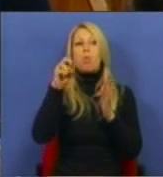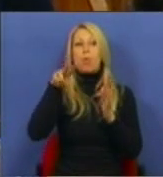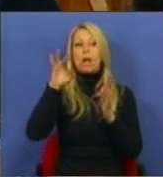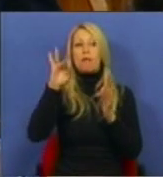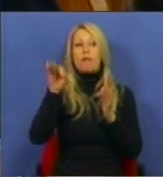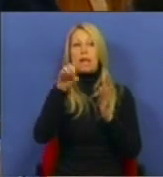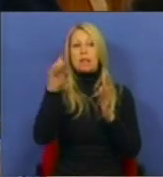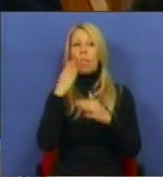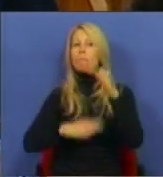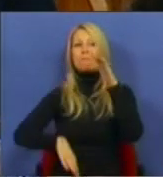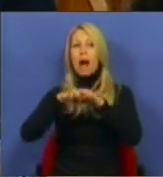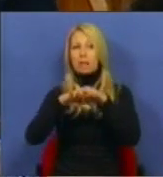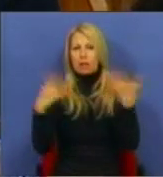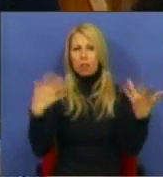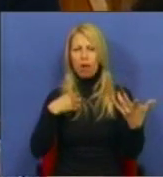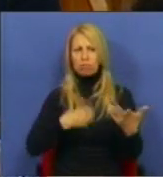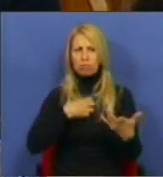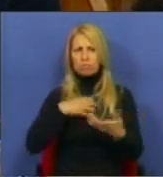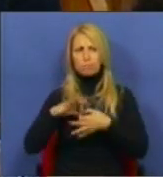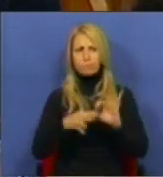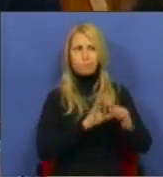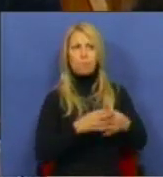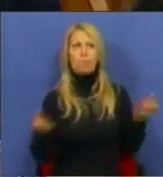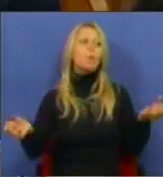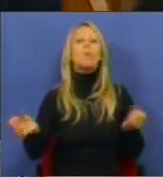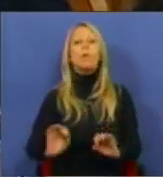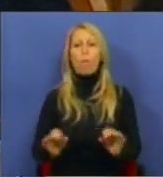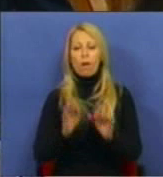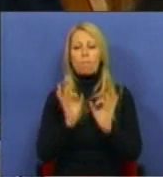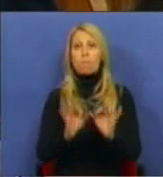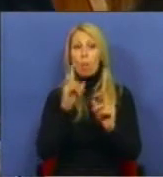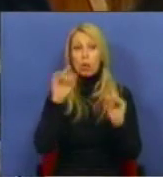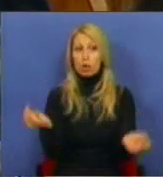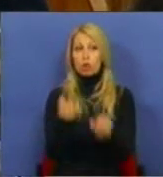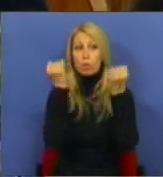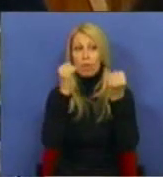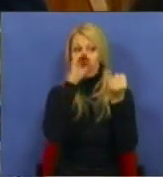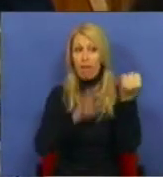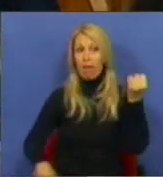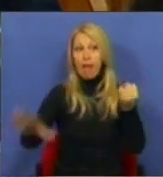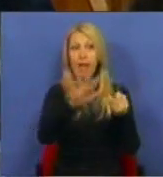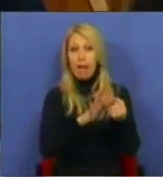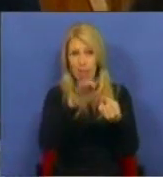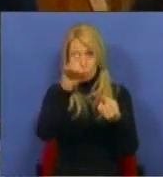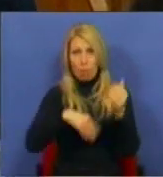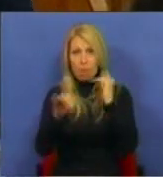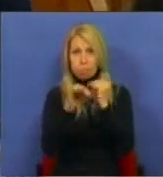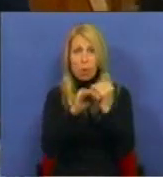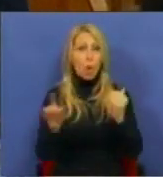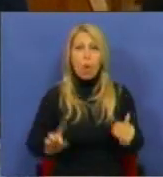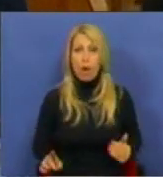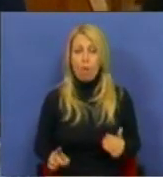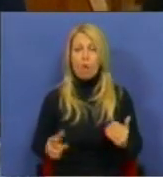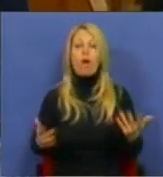faz algum sentido que a própria sobrevivência das explorações não o seja também? Porém, igualmente, os